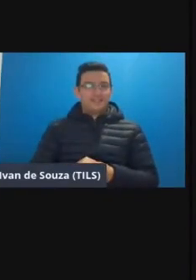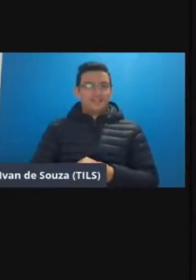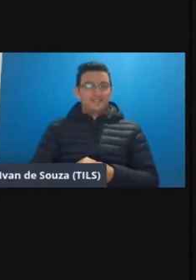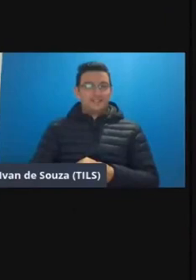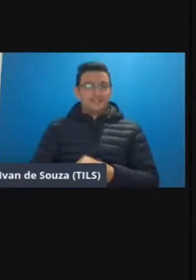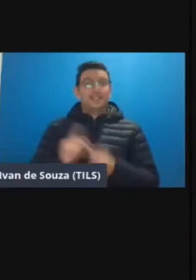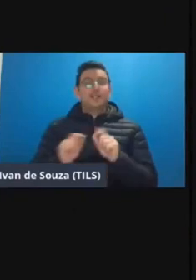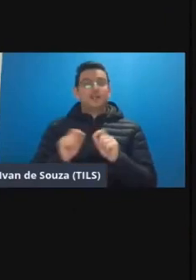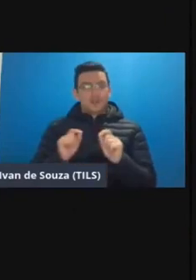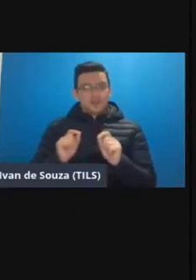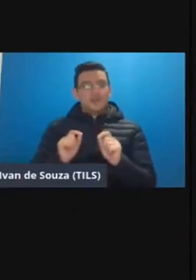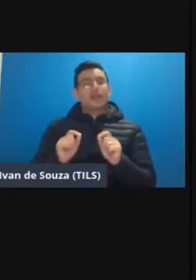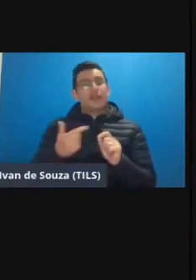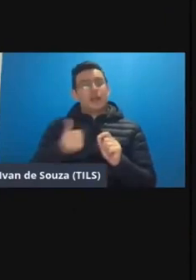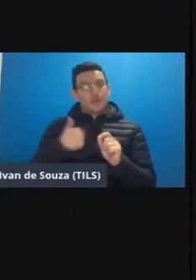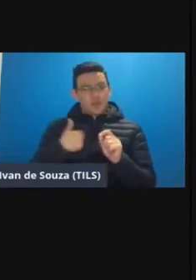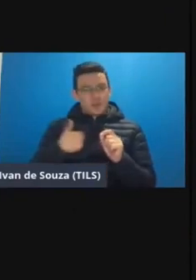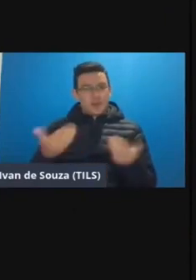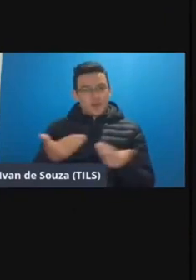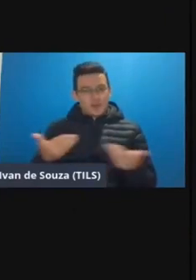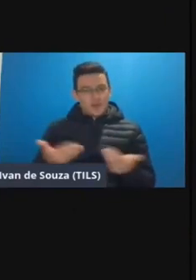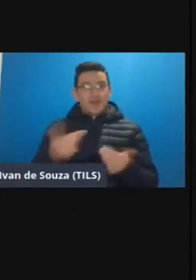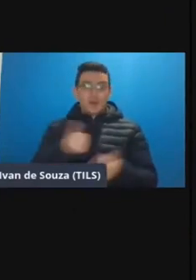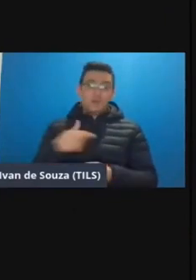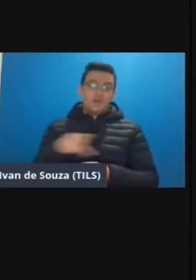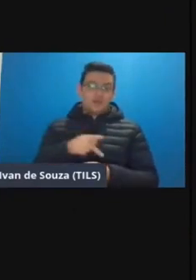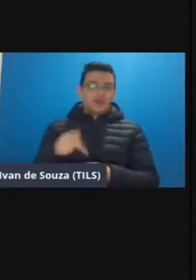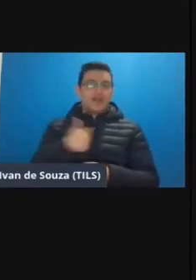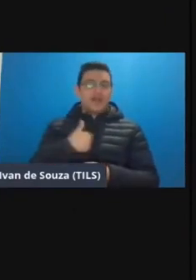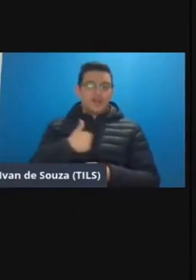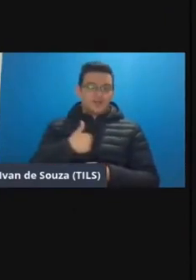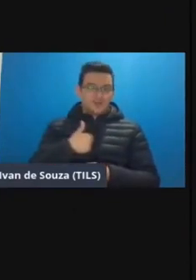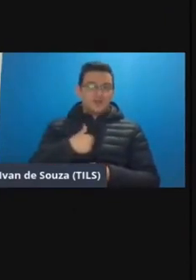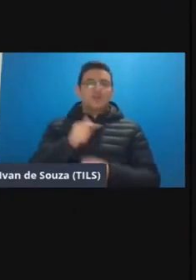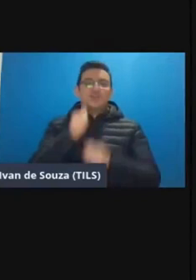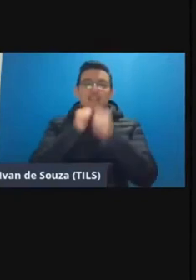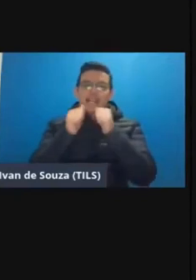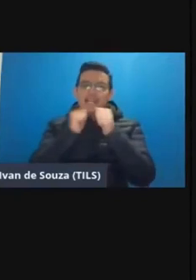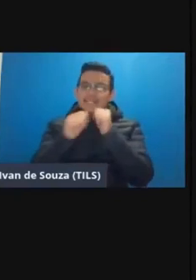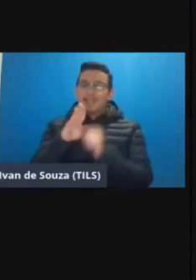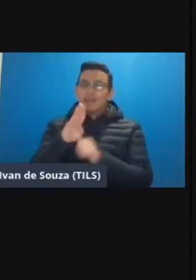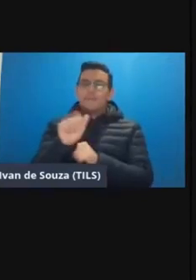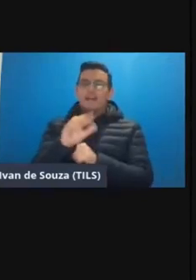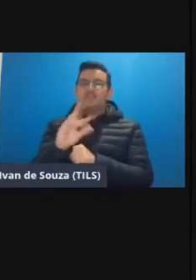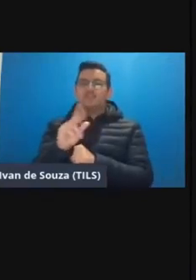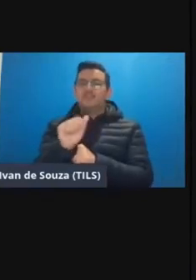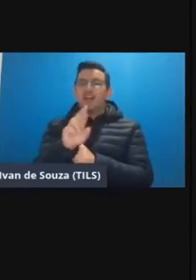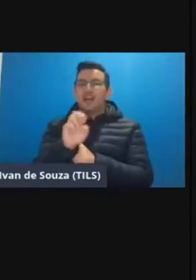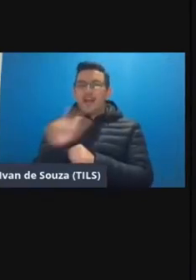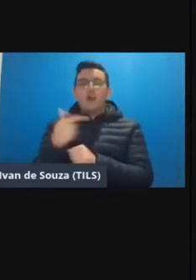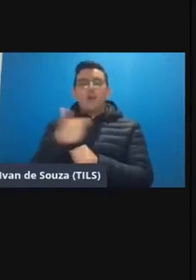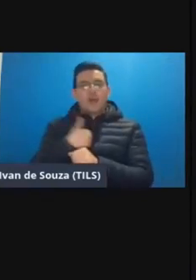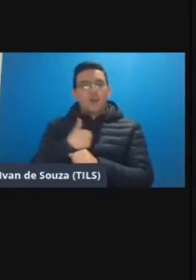e e eu vou eu compartilho aqui como docente eu sou bacharel né sou jornalista eu acho que compartilho com uma porcentagem